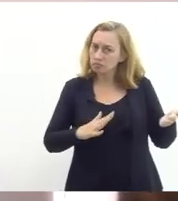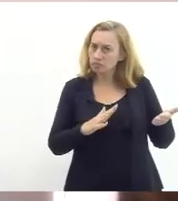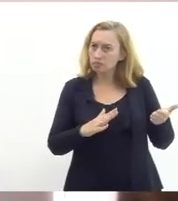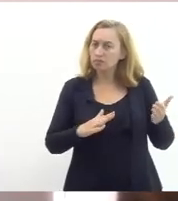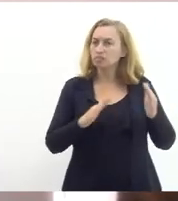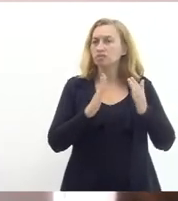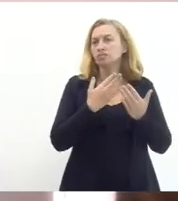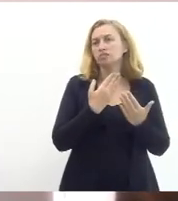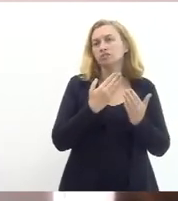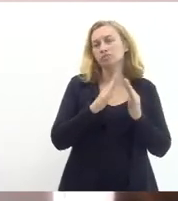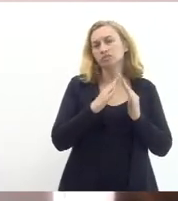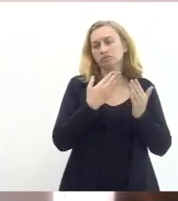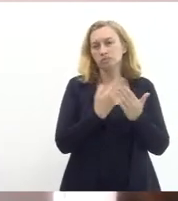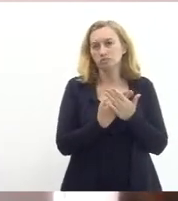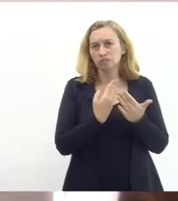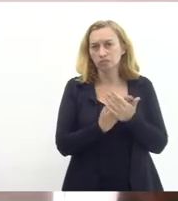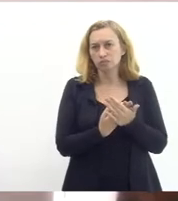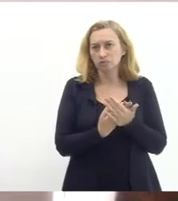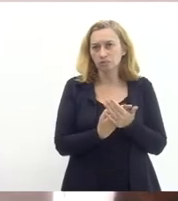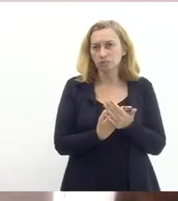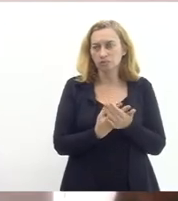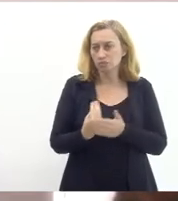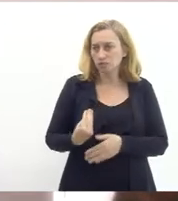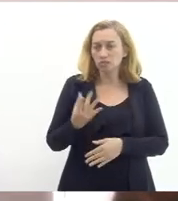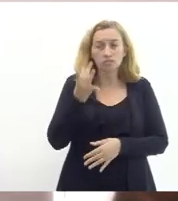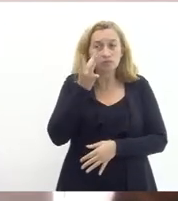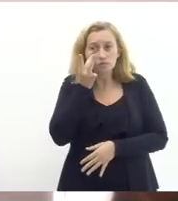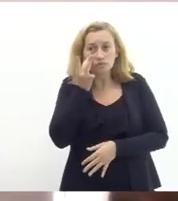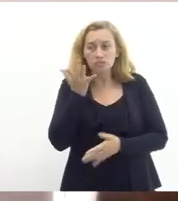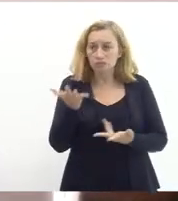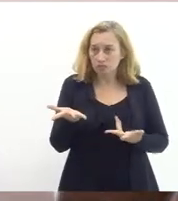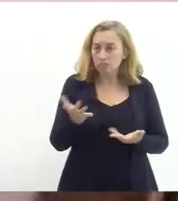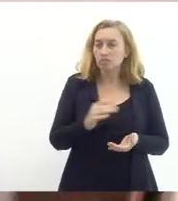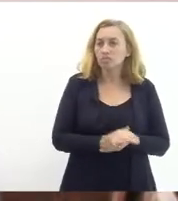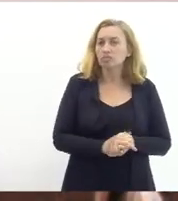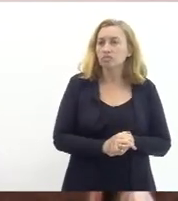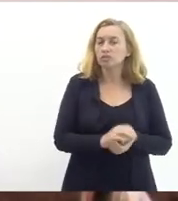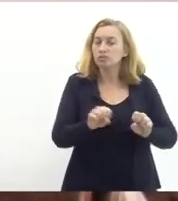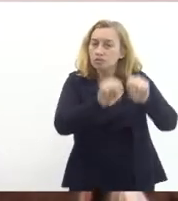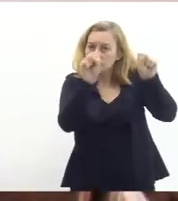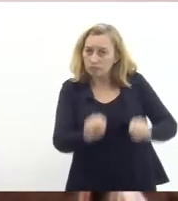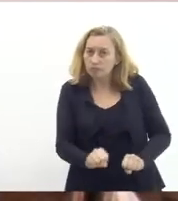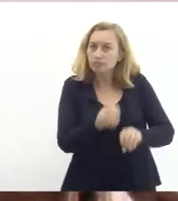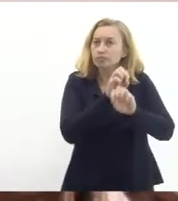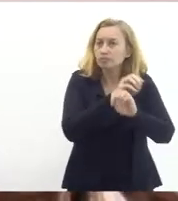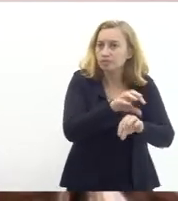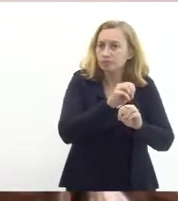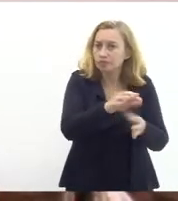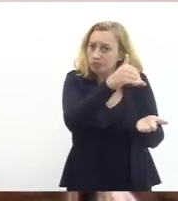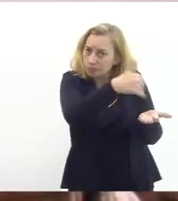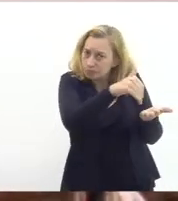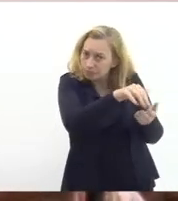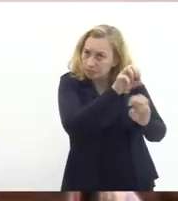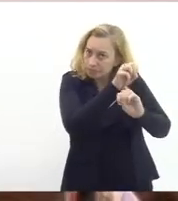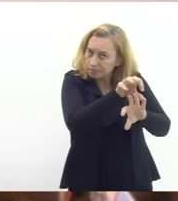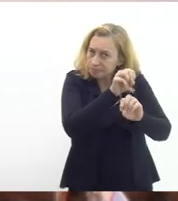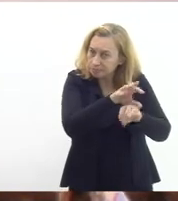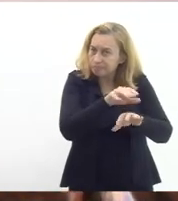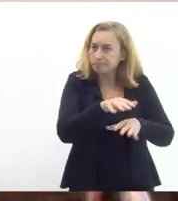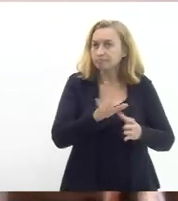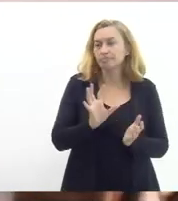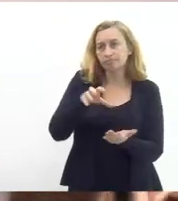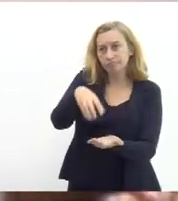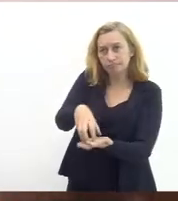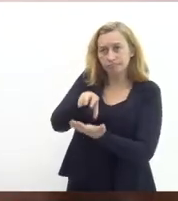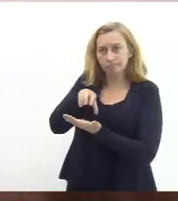presenciais que os sistemas de ensino as secretarias de educação os órgãos gestores das